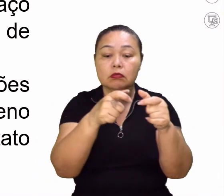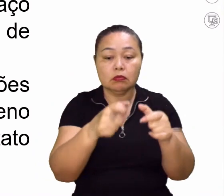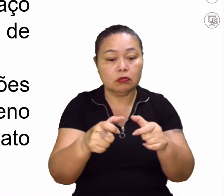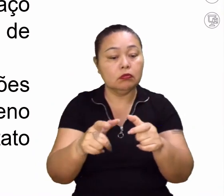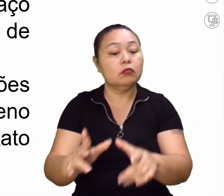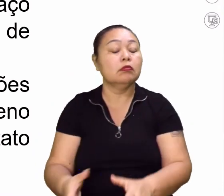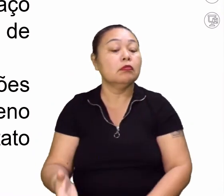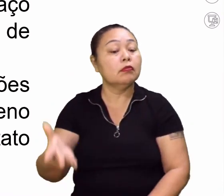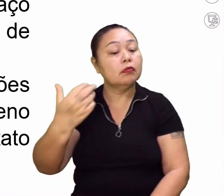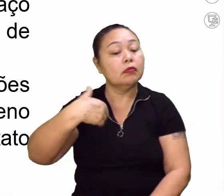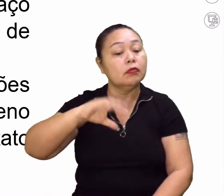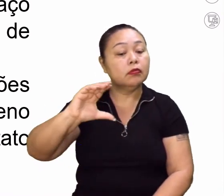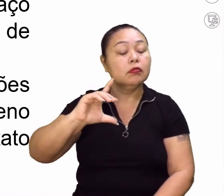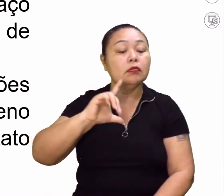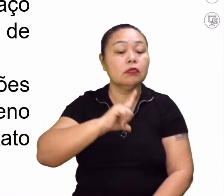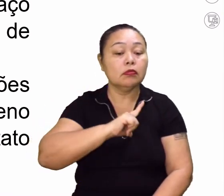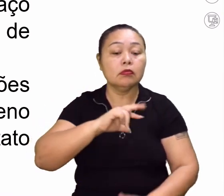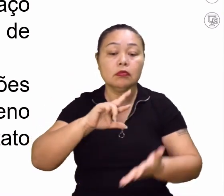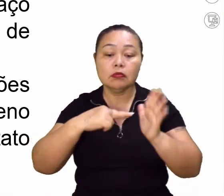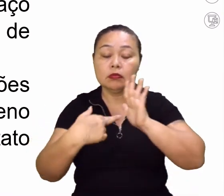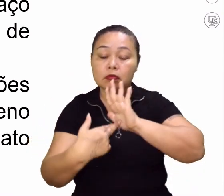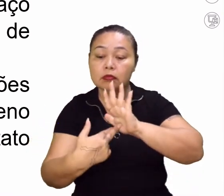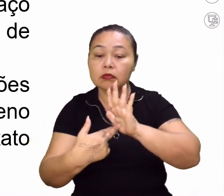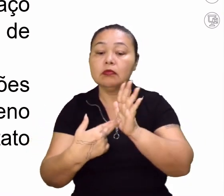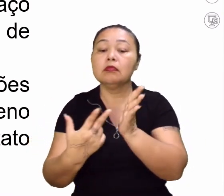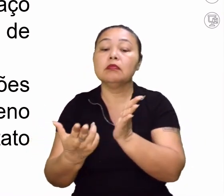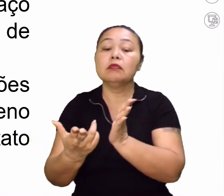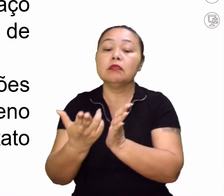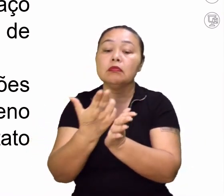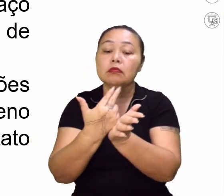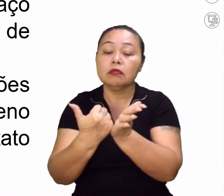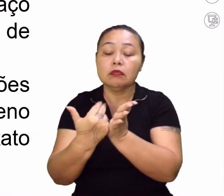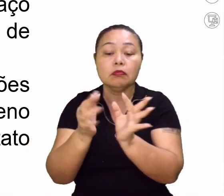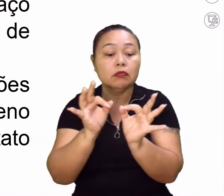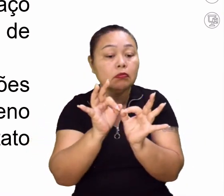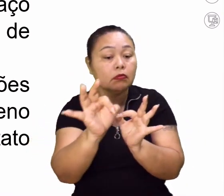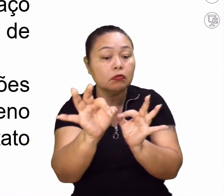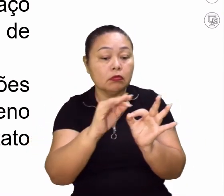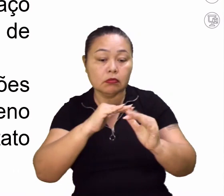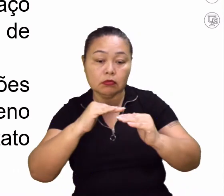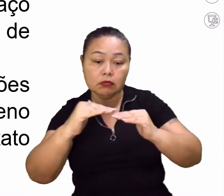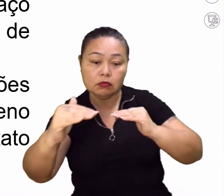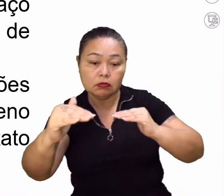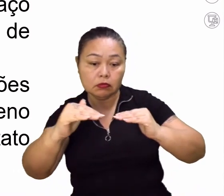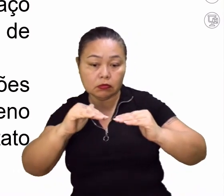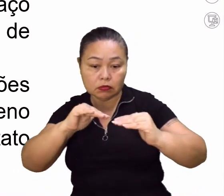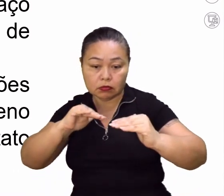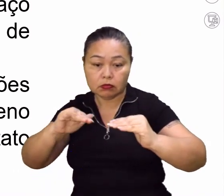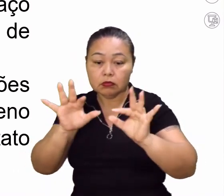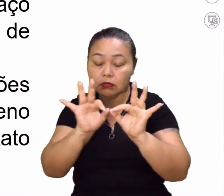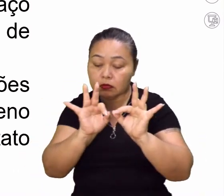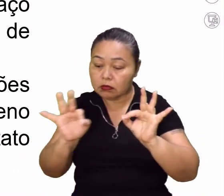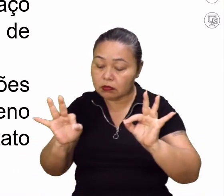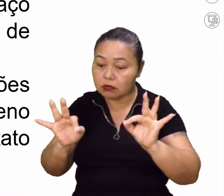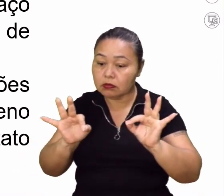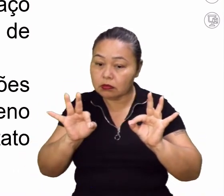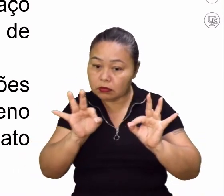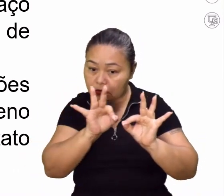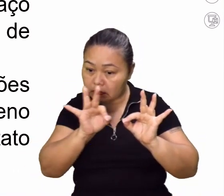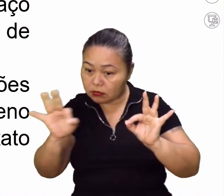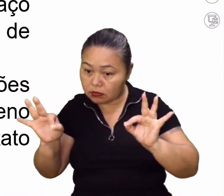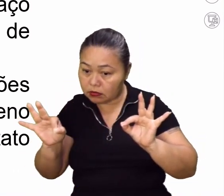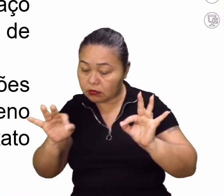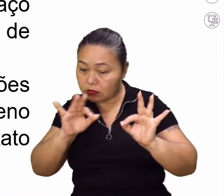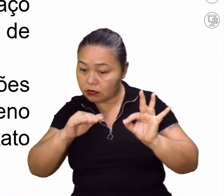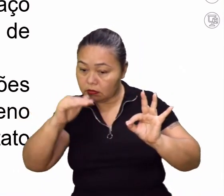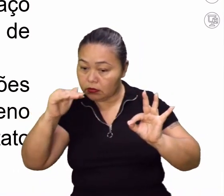de localização? C, tem a representação gráfica de distâncias do terreno feita sobre uma linha reta